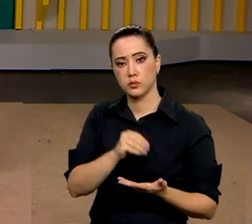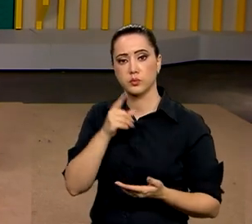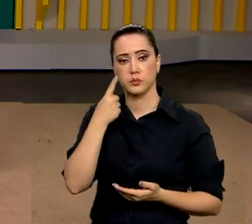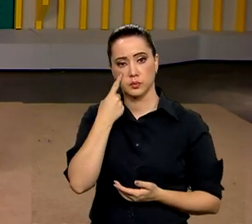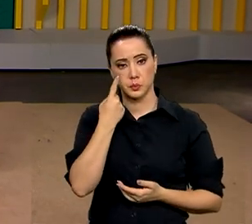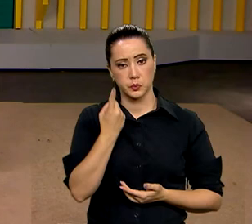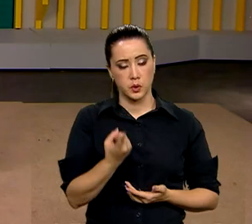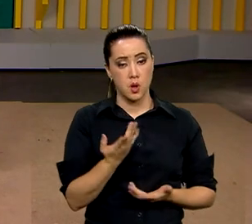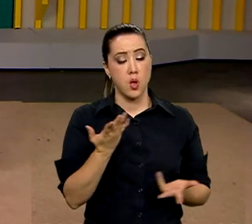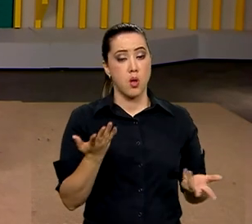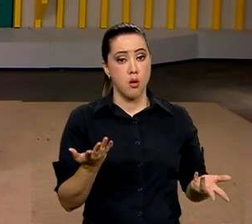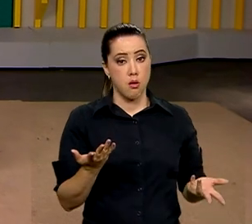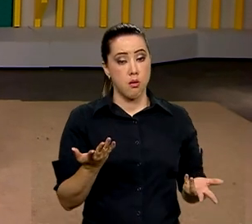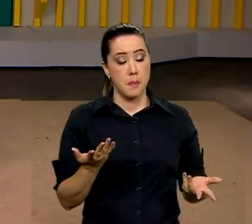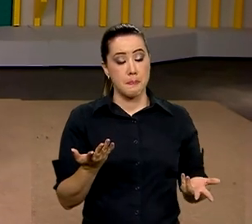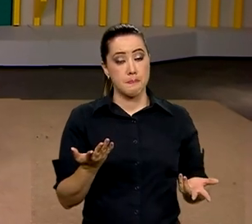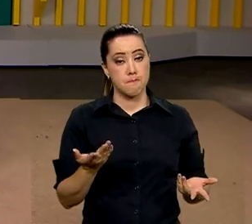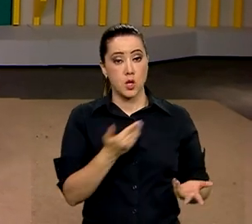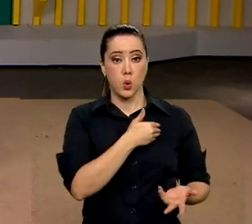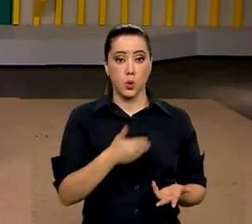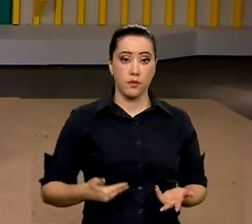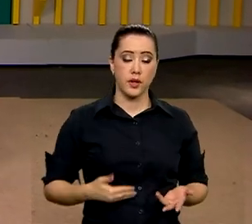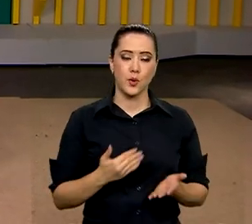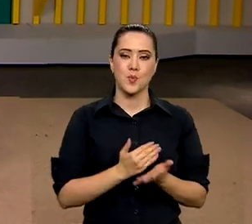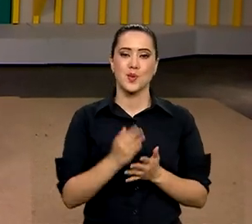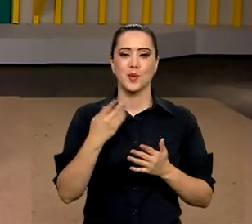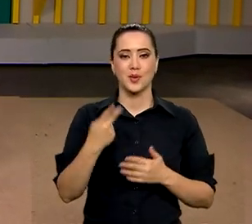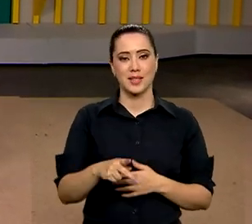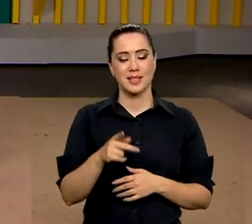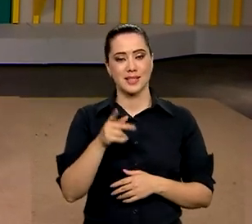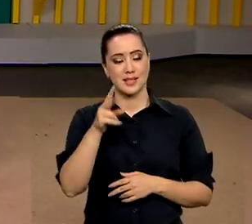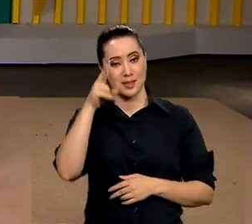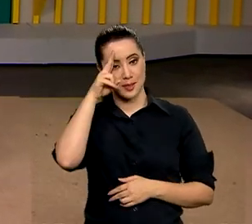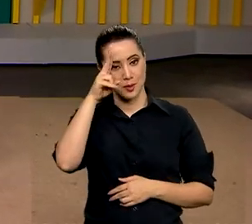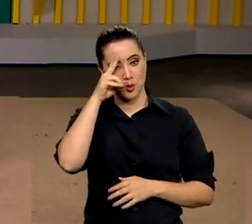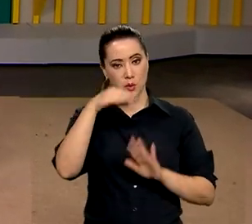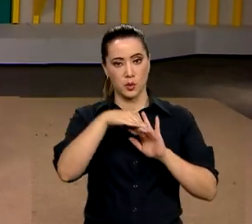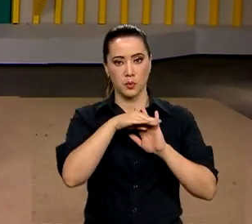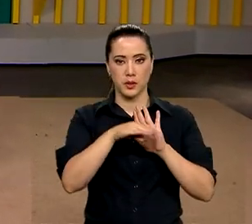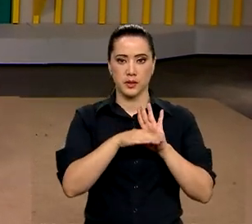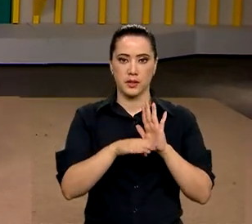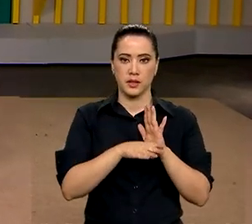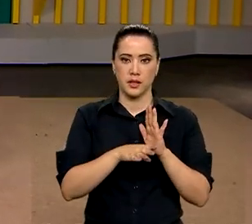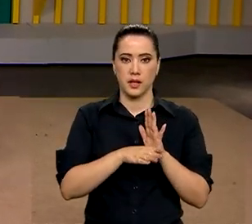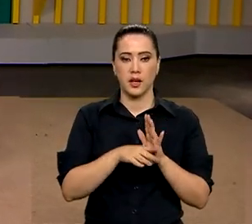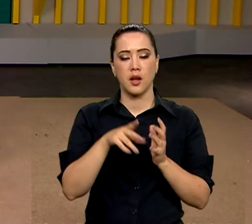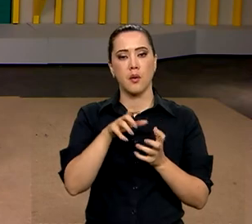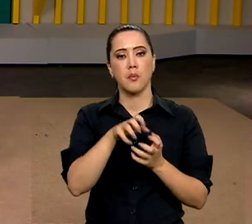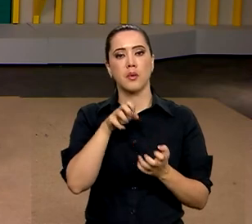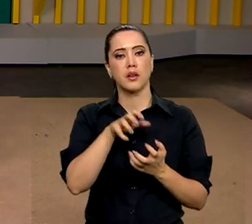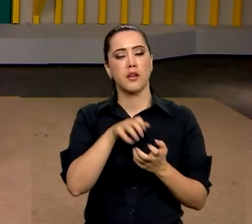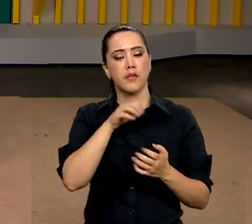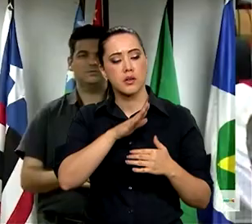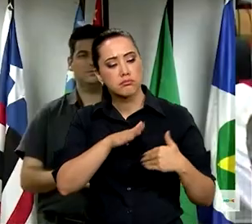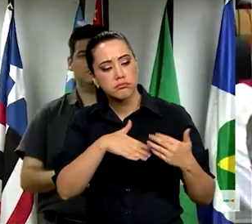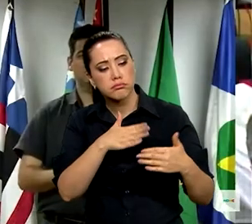quilombolas. Por isso, o governo lançou nesta segunda-feira o programa Envelhecer nos Territórios.